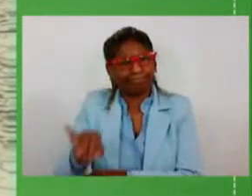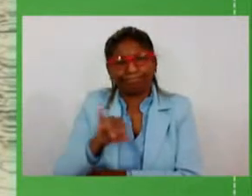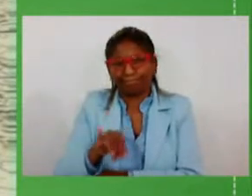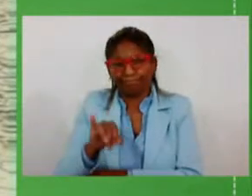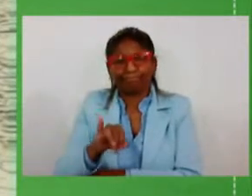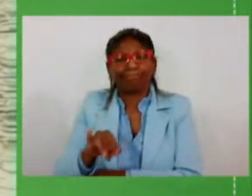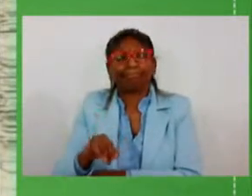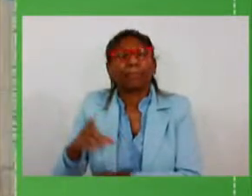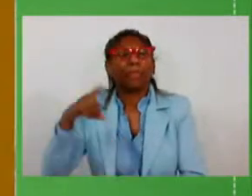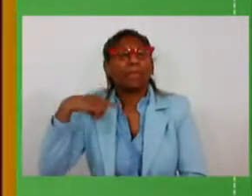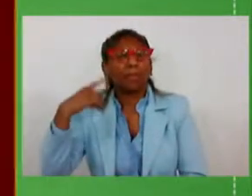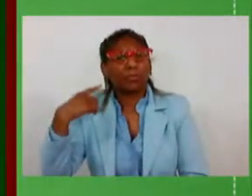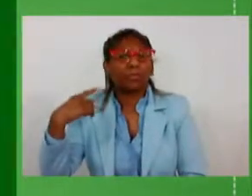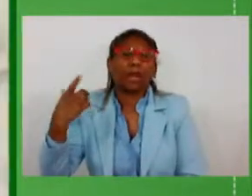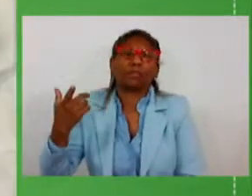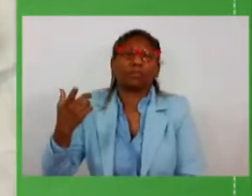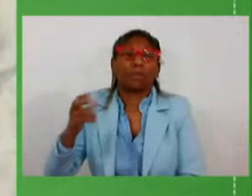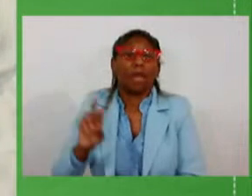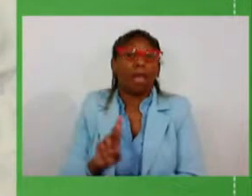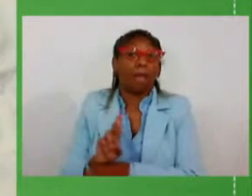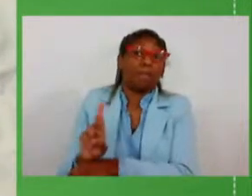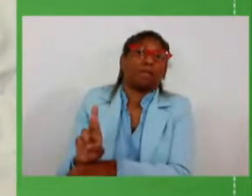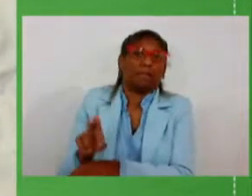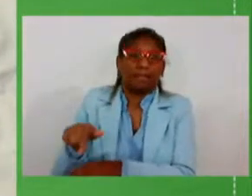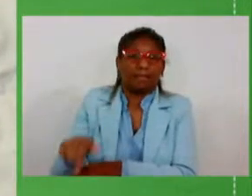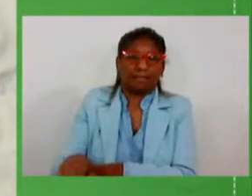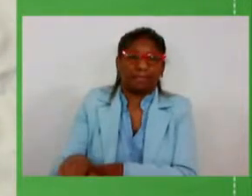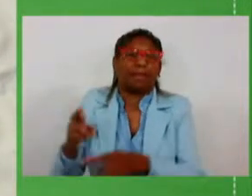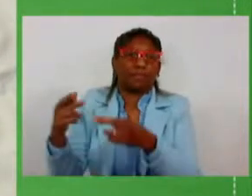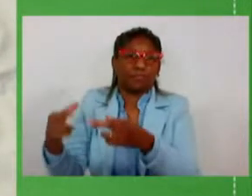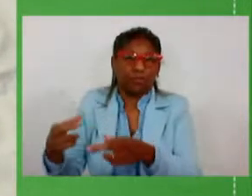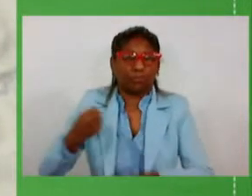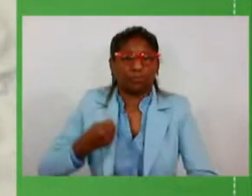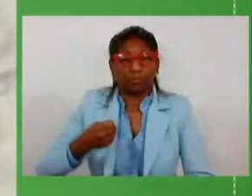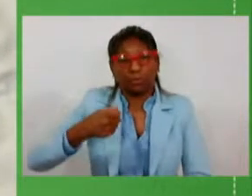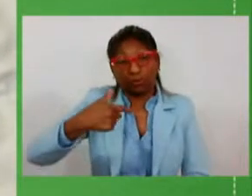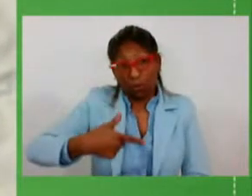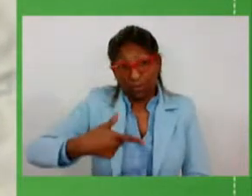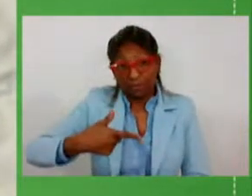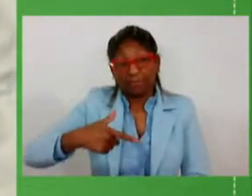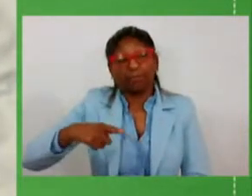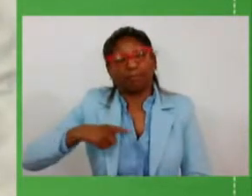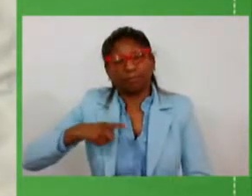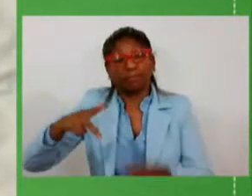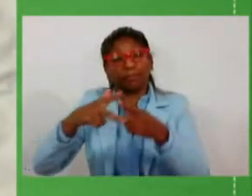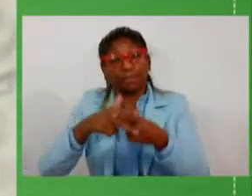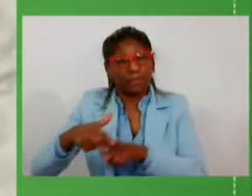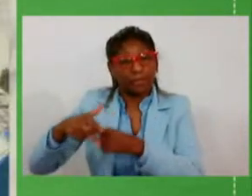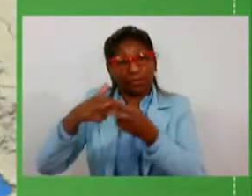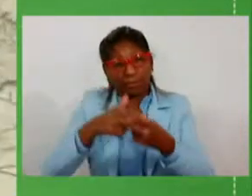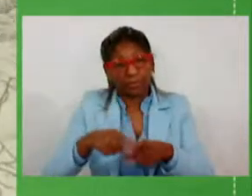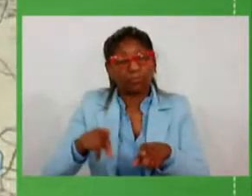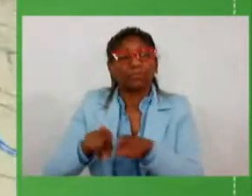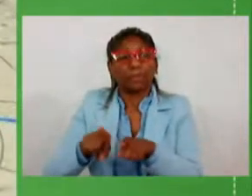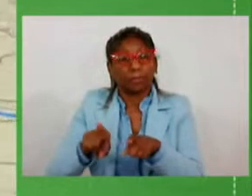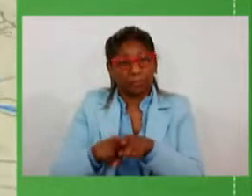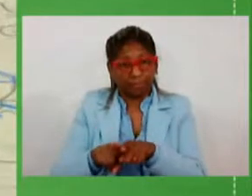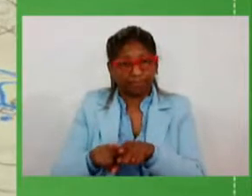deputados representando a região a região 2 prevê em recuperação de rodovias